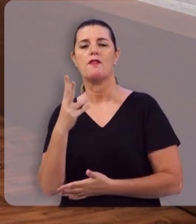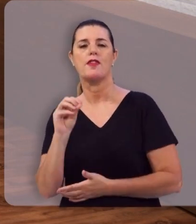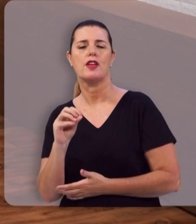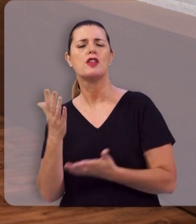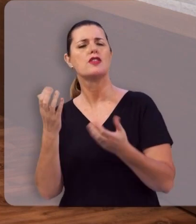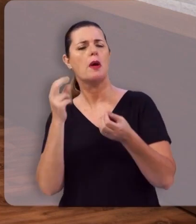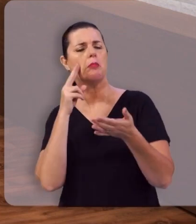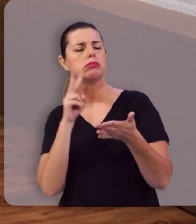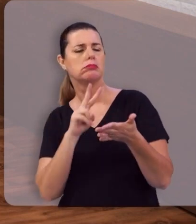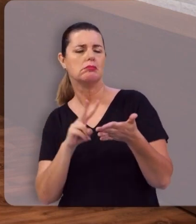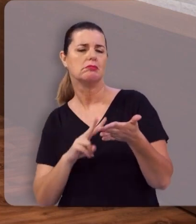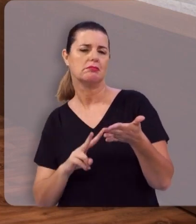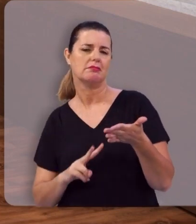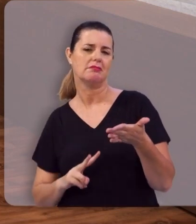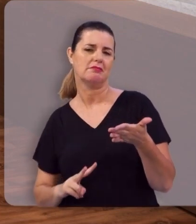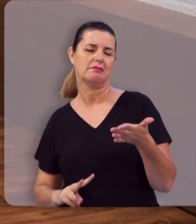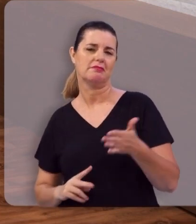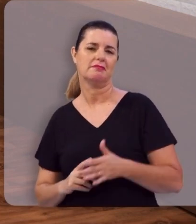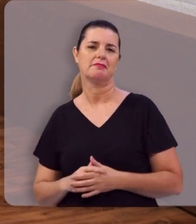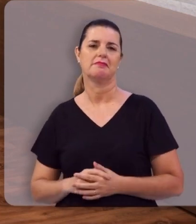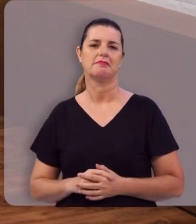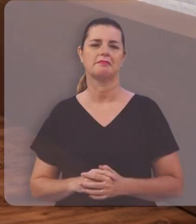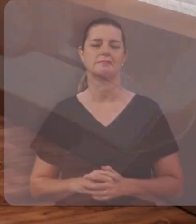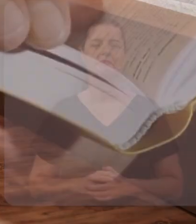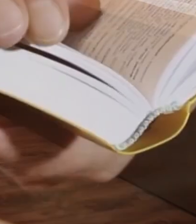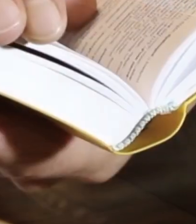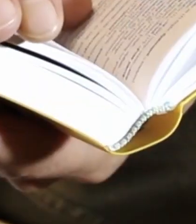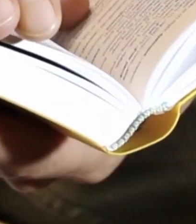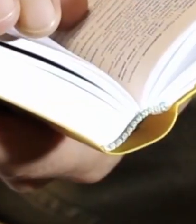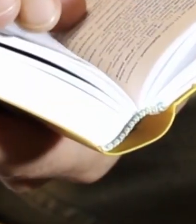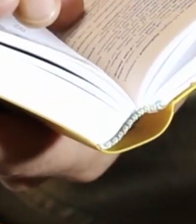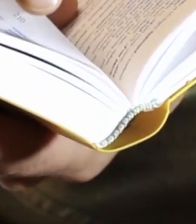Vamos ouvir a leitura desse texto.